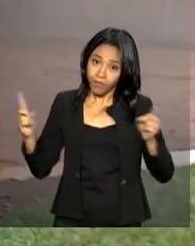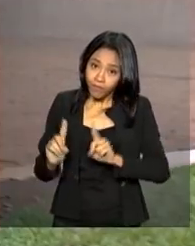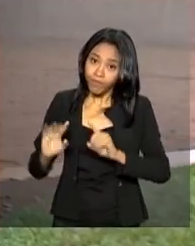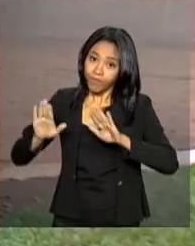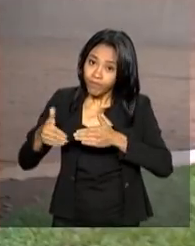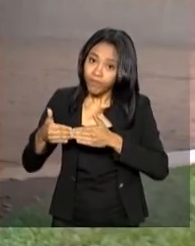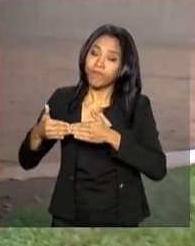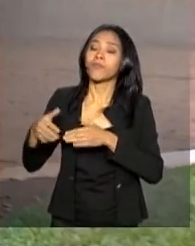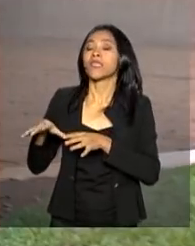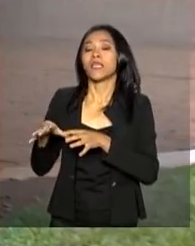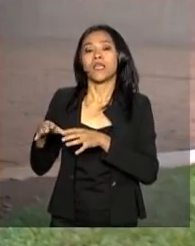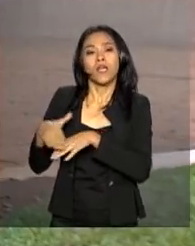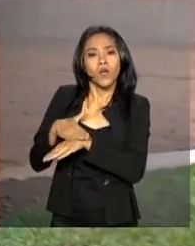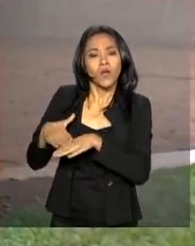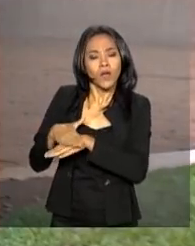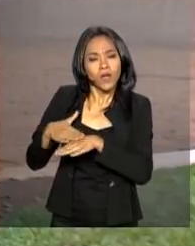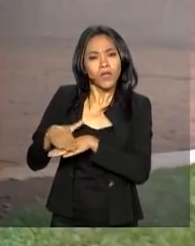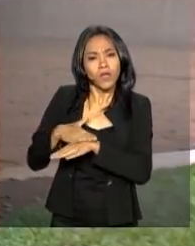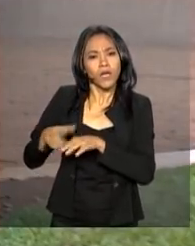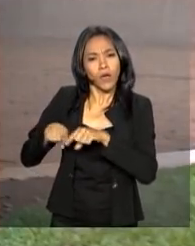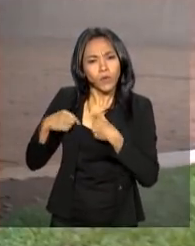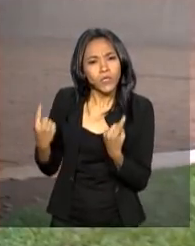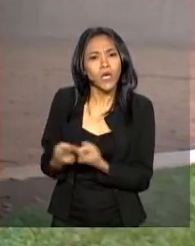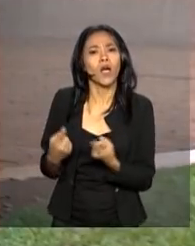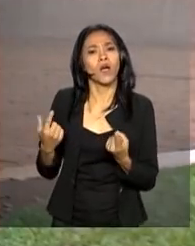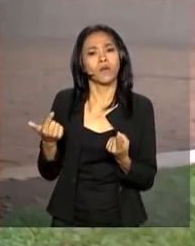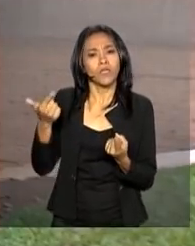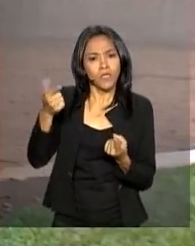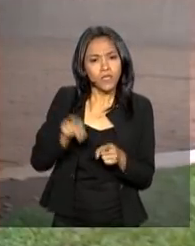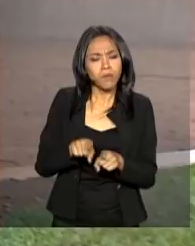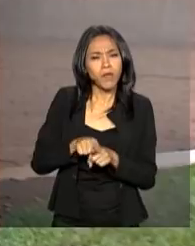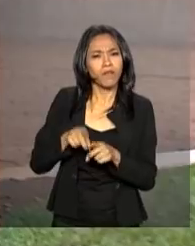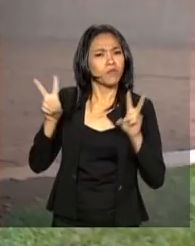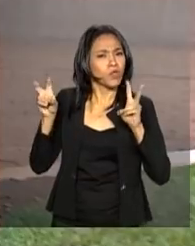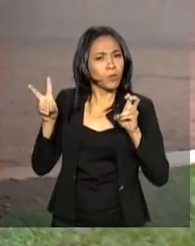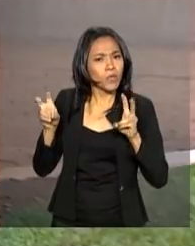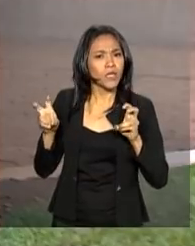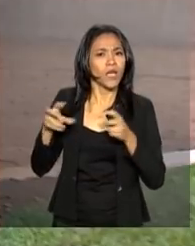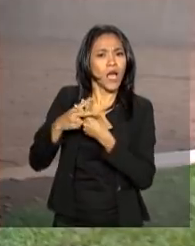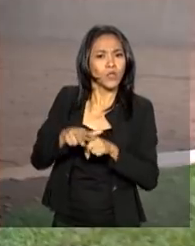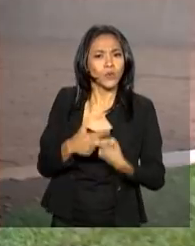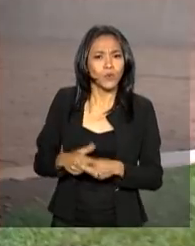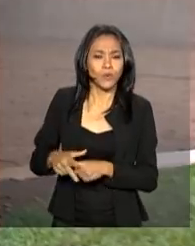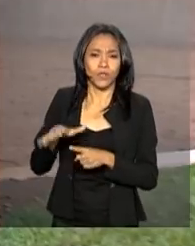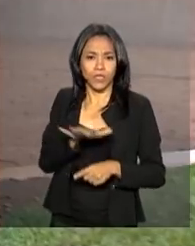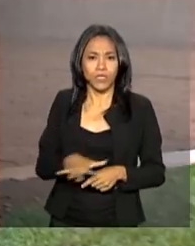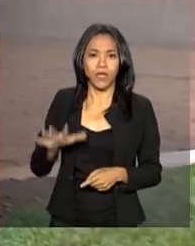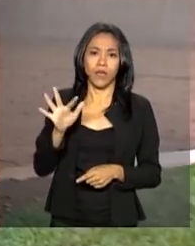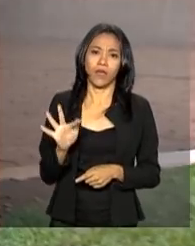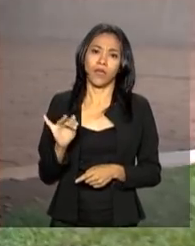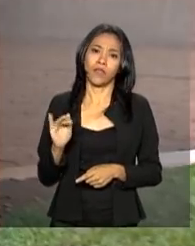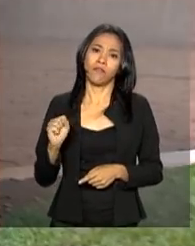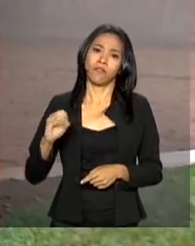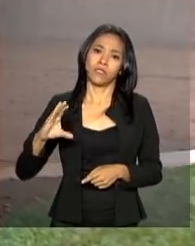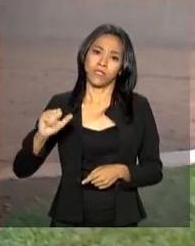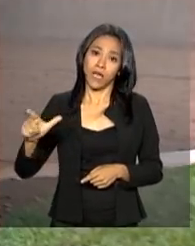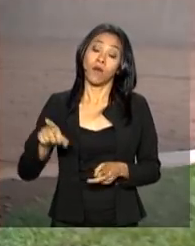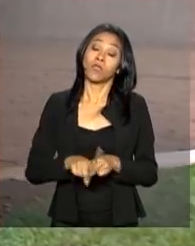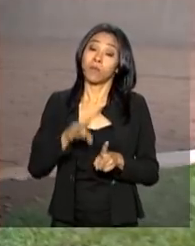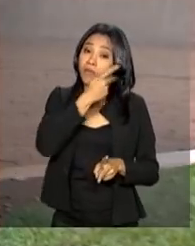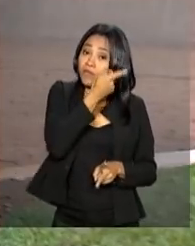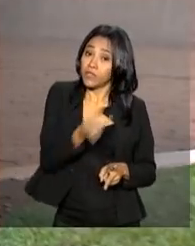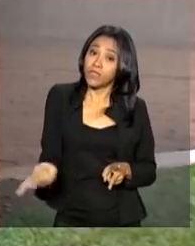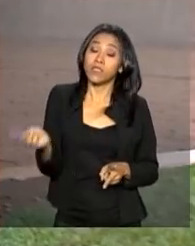de transição dele, com a equipe econômica, para conversar sobre ajuste fiscal e também privatizações. Ele também deve receber visitas de ministros do